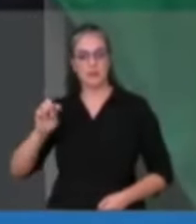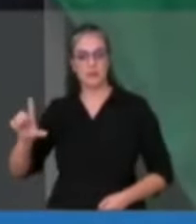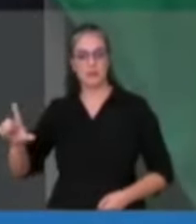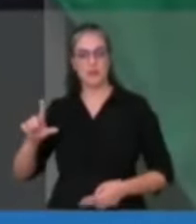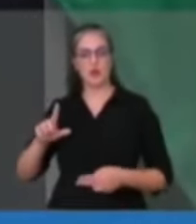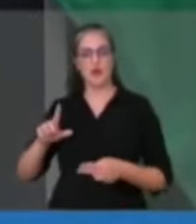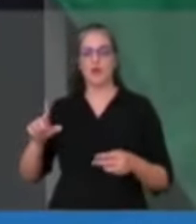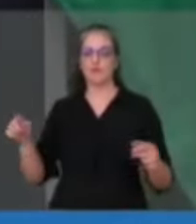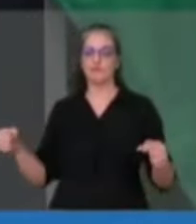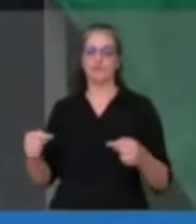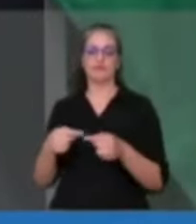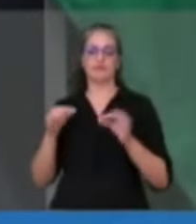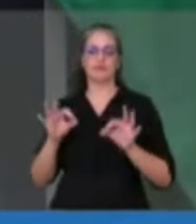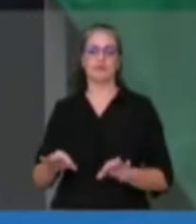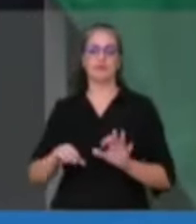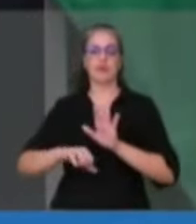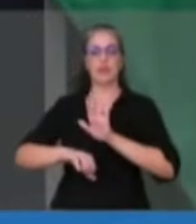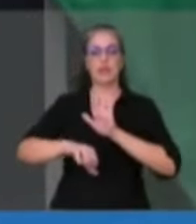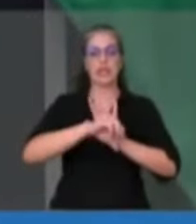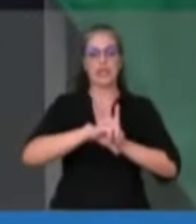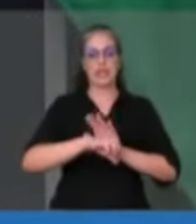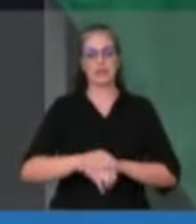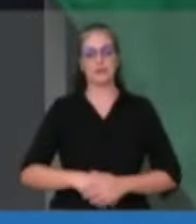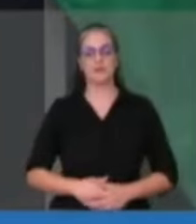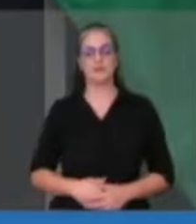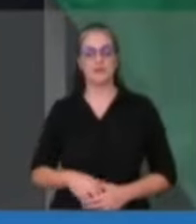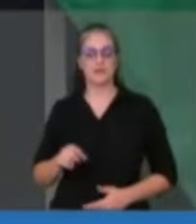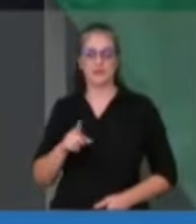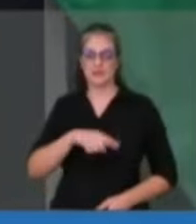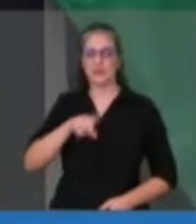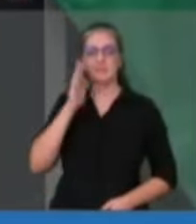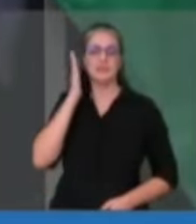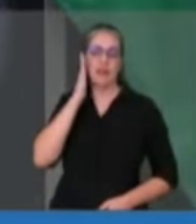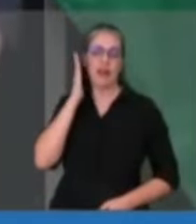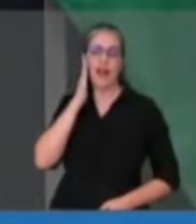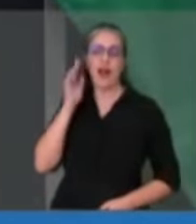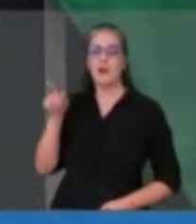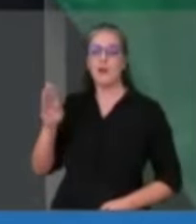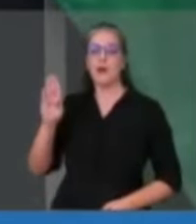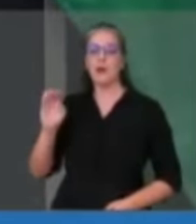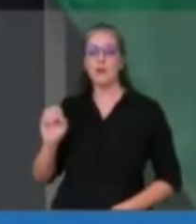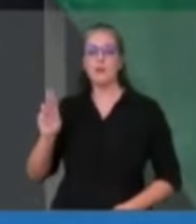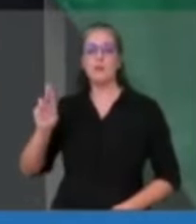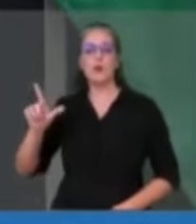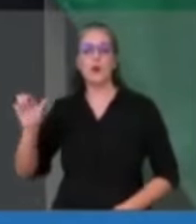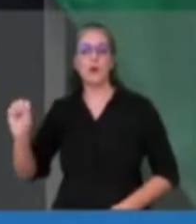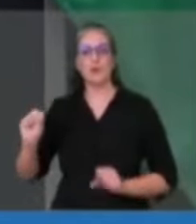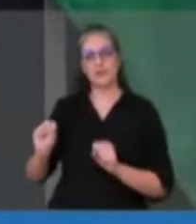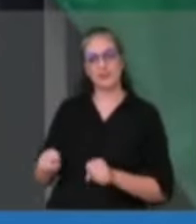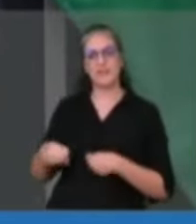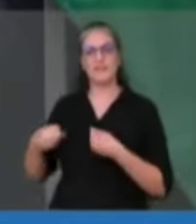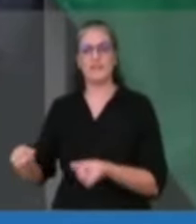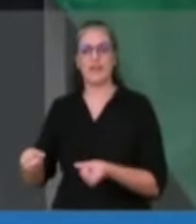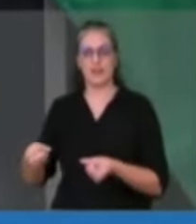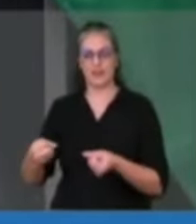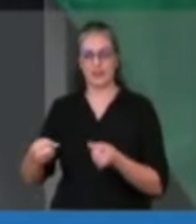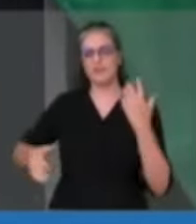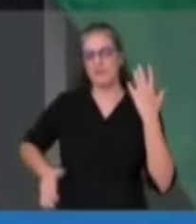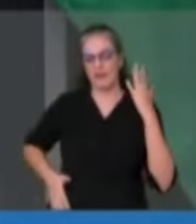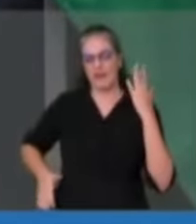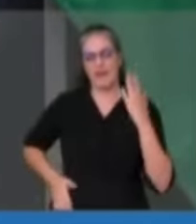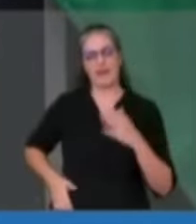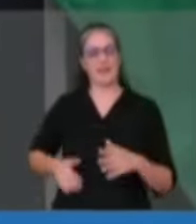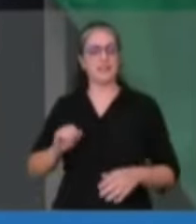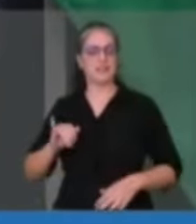crime. Eles sabem que você, Boulos, vai estar lá para defender eles sempre que eles precisarem, sempre que eles